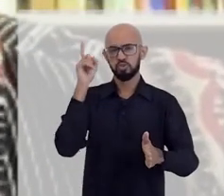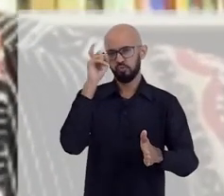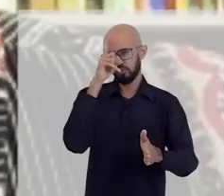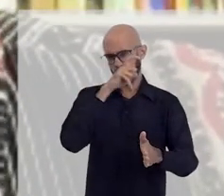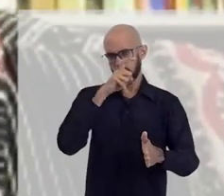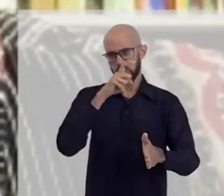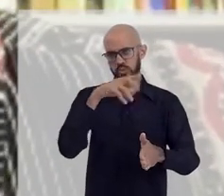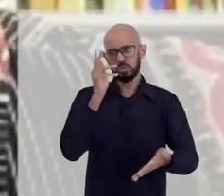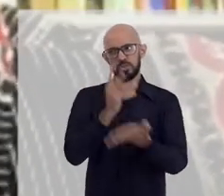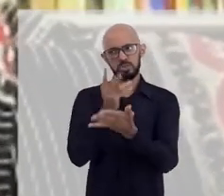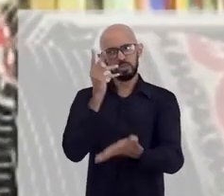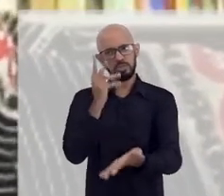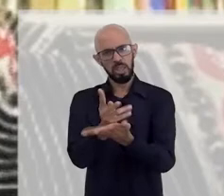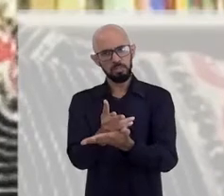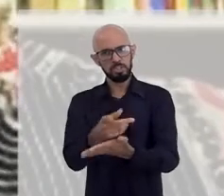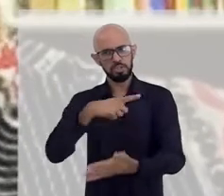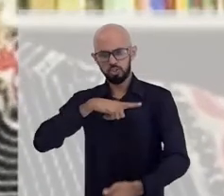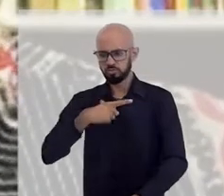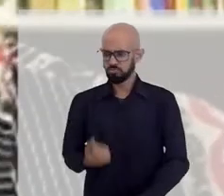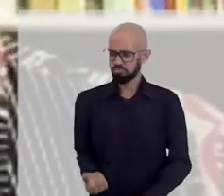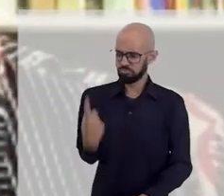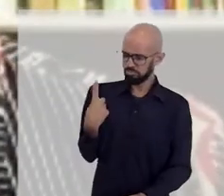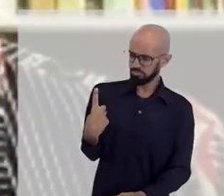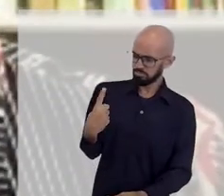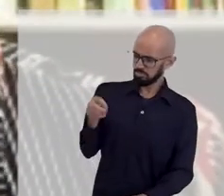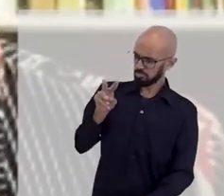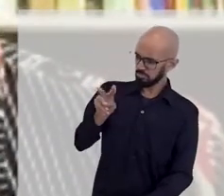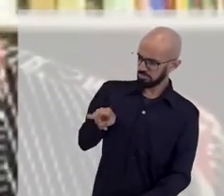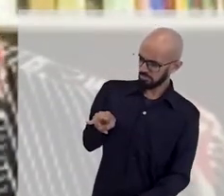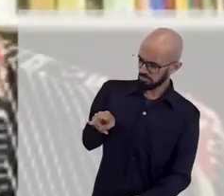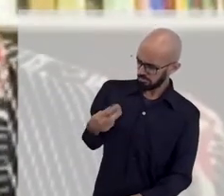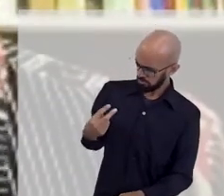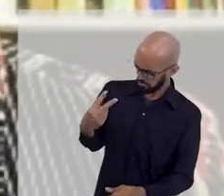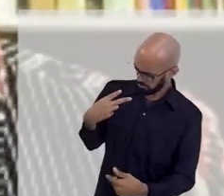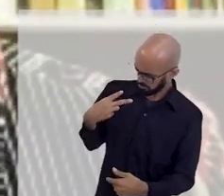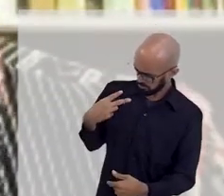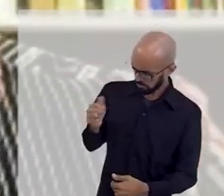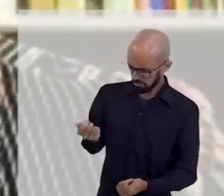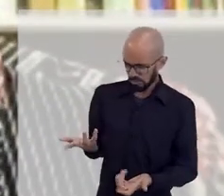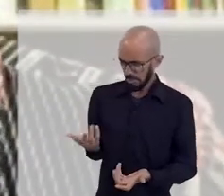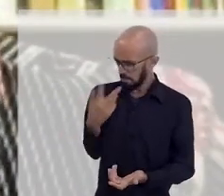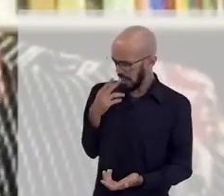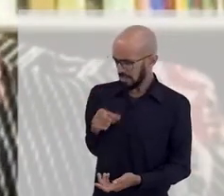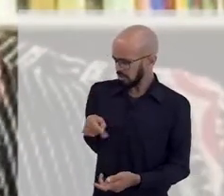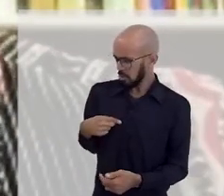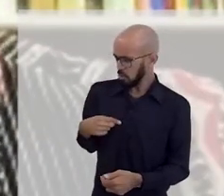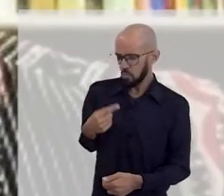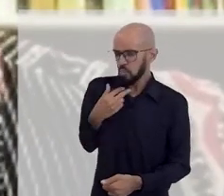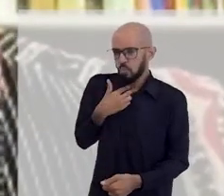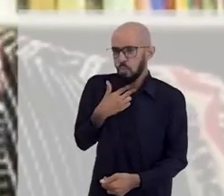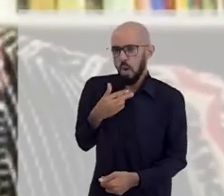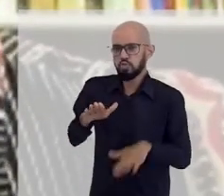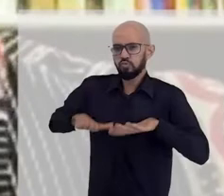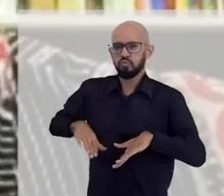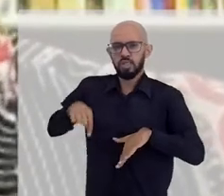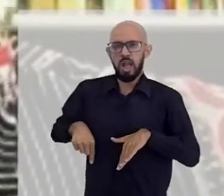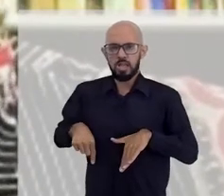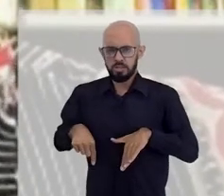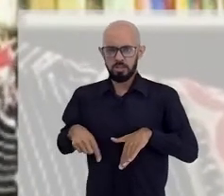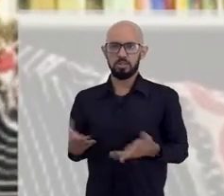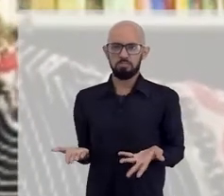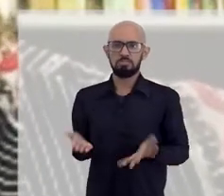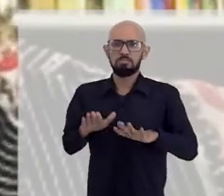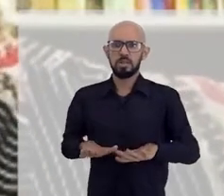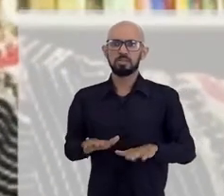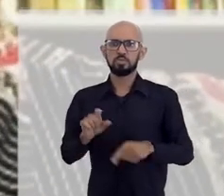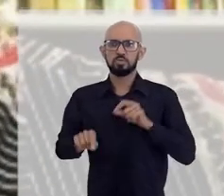sempre tinha um certo estranhamento. As pessoas costumavam olhar assim como se você não pertence àquele espaço, àquele local. Então, foi uma